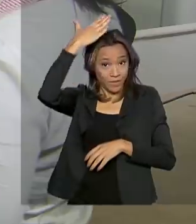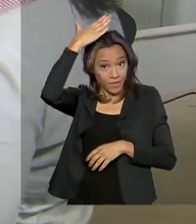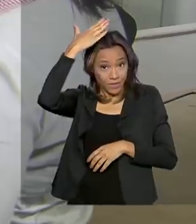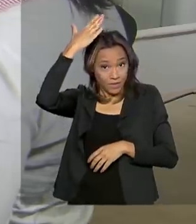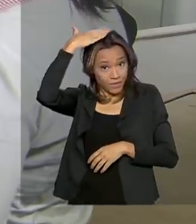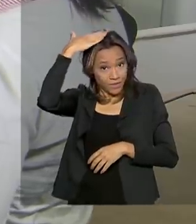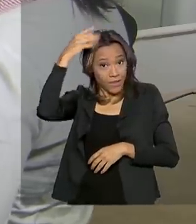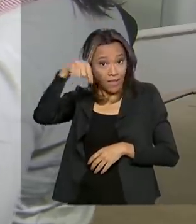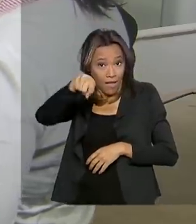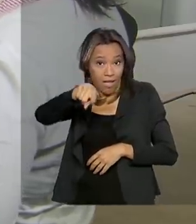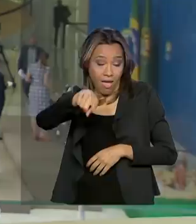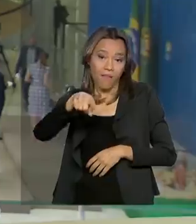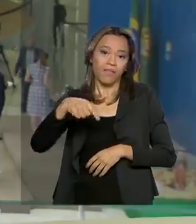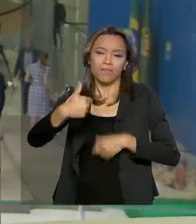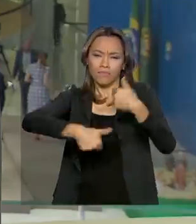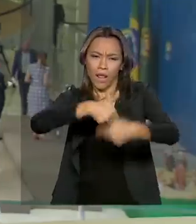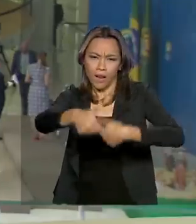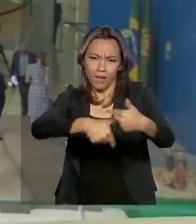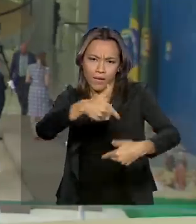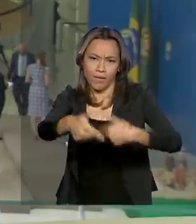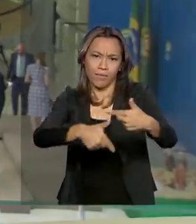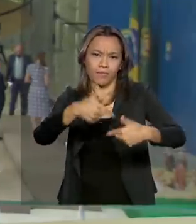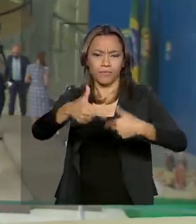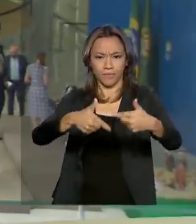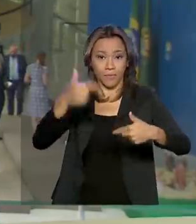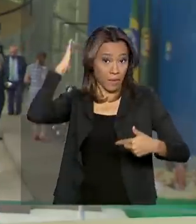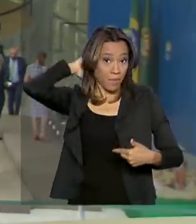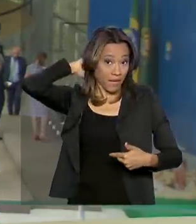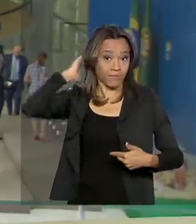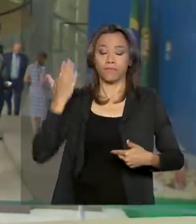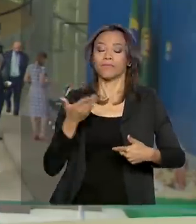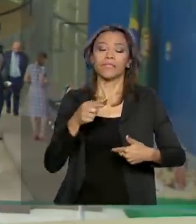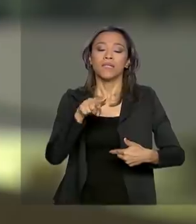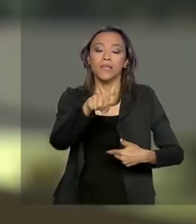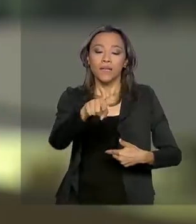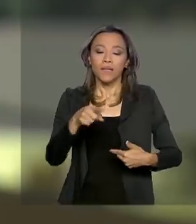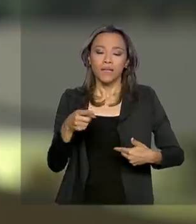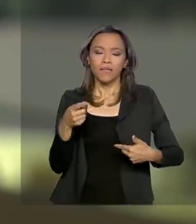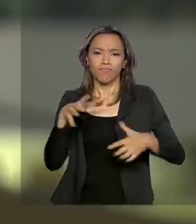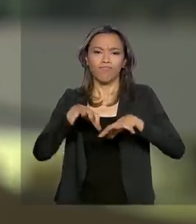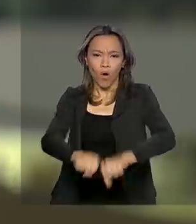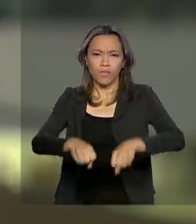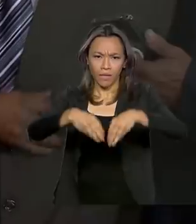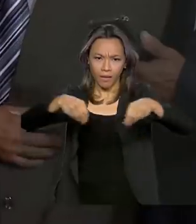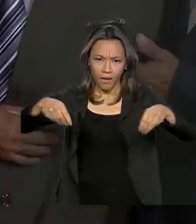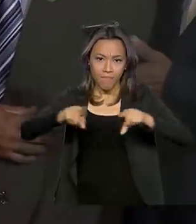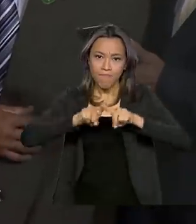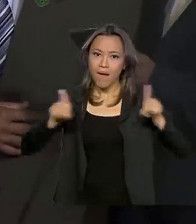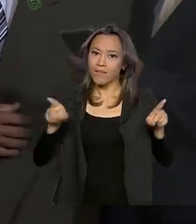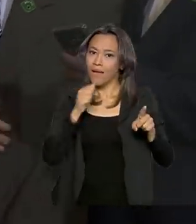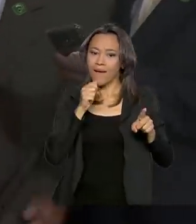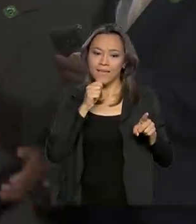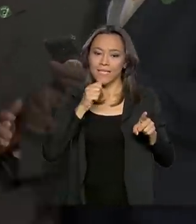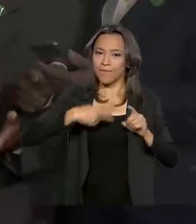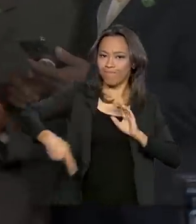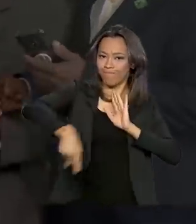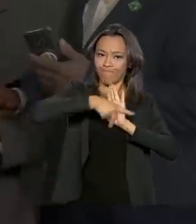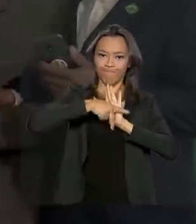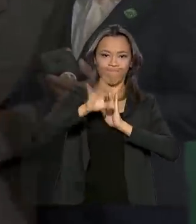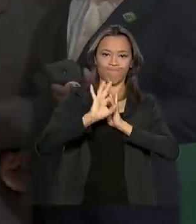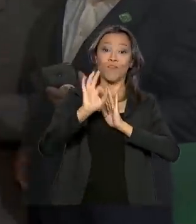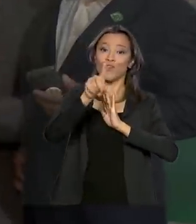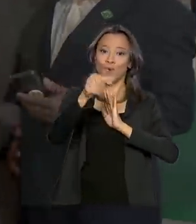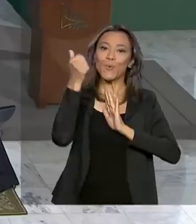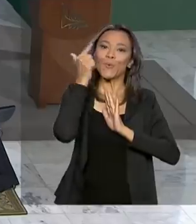município de Nova Ipichuna. Ele tinha o direito de posse da terra, mas o título definitivo só veio agora, com a